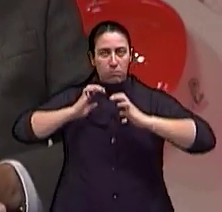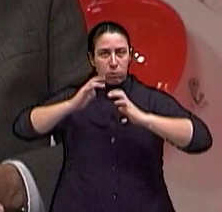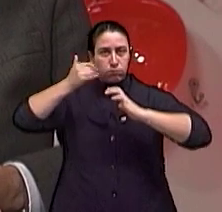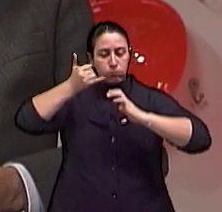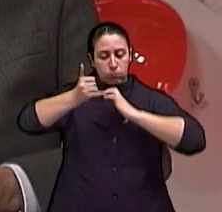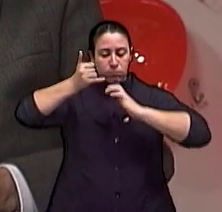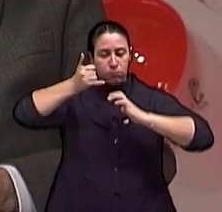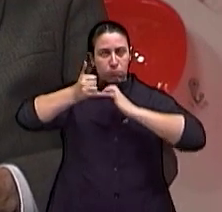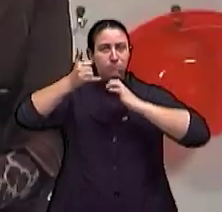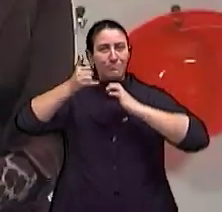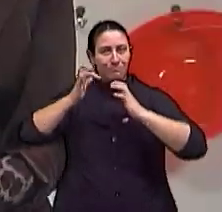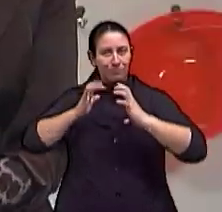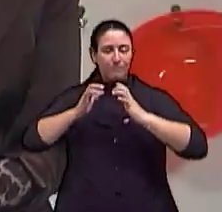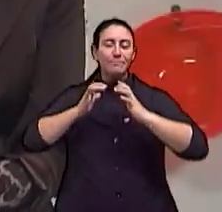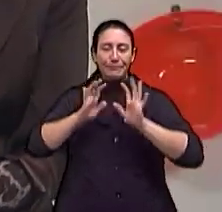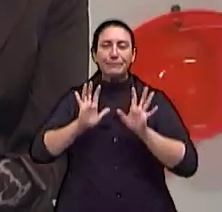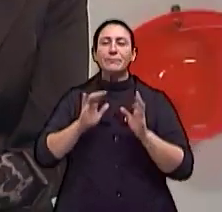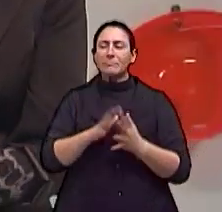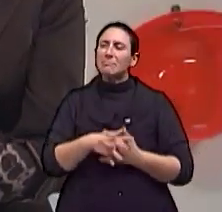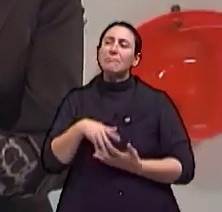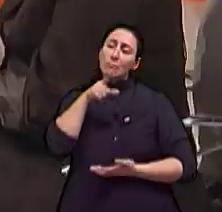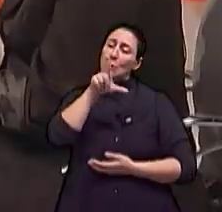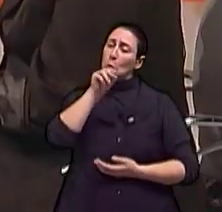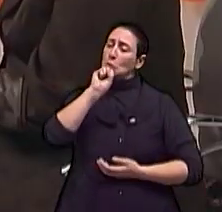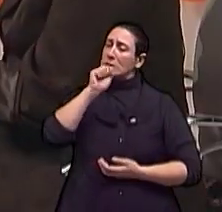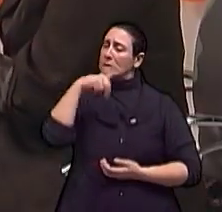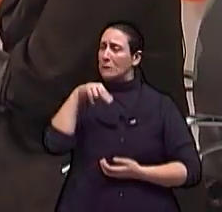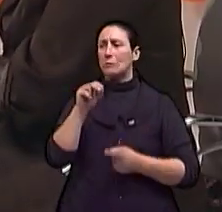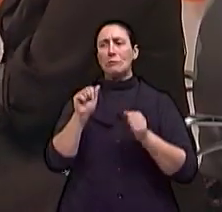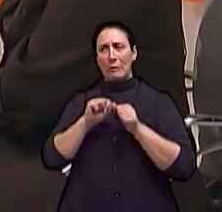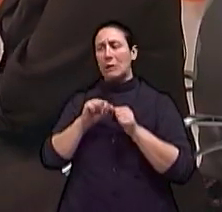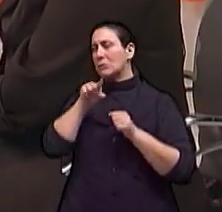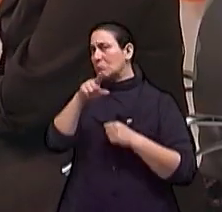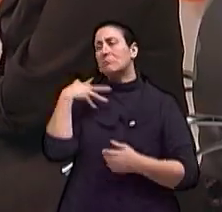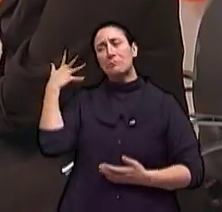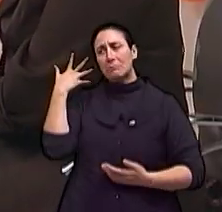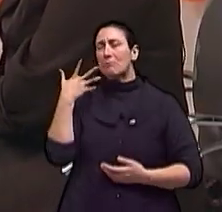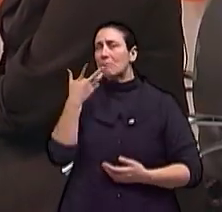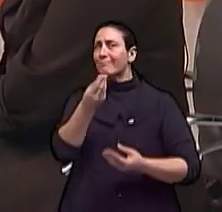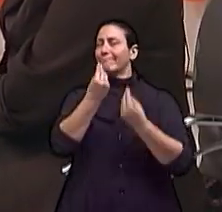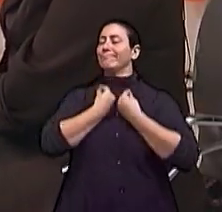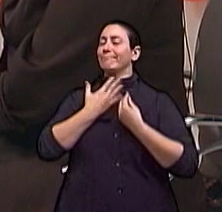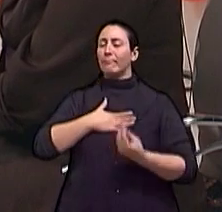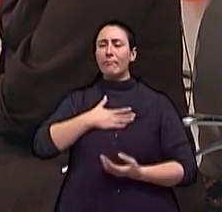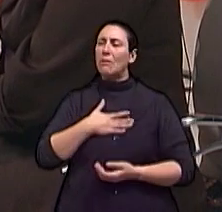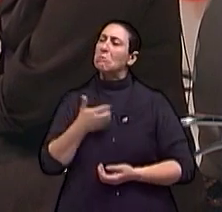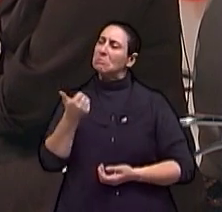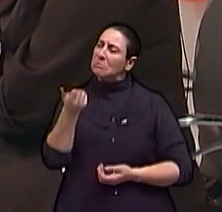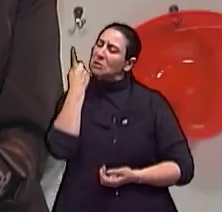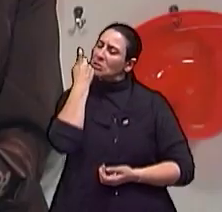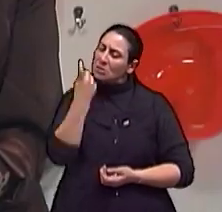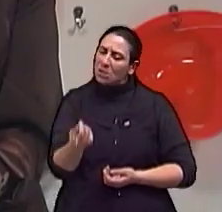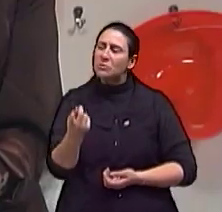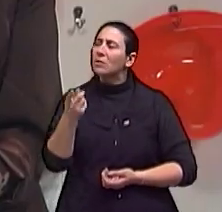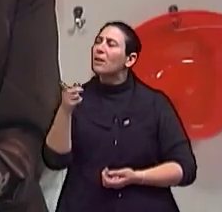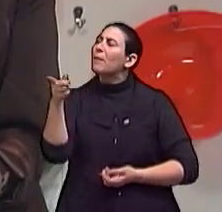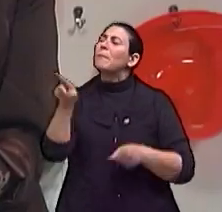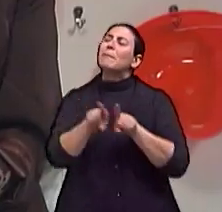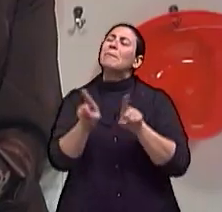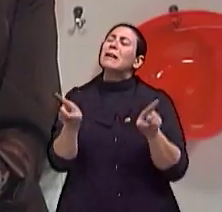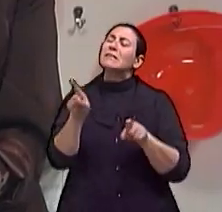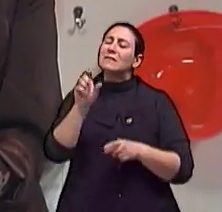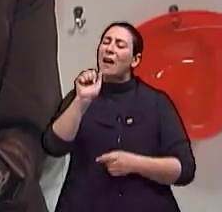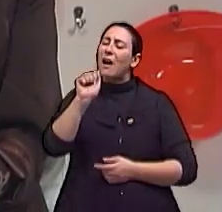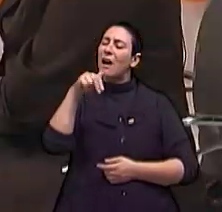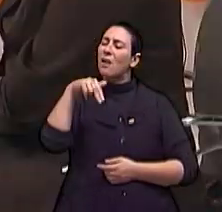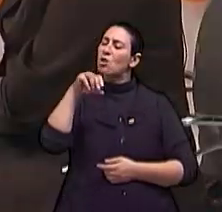operado de depressão. A satisfação é enorme, né? Para o pesquisador, para um cirurgião, né? Que faz isso. Doutor, e a anorexia também já